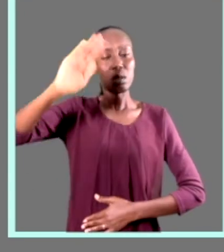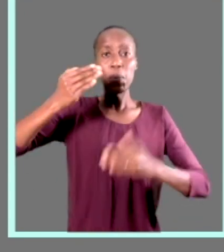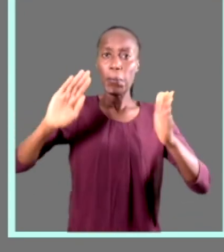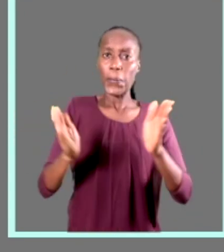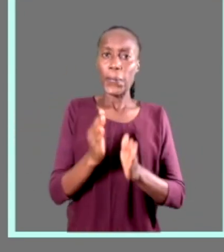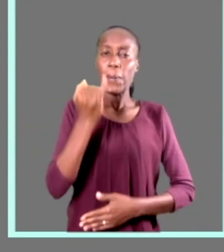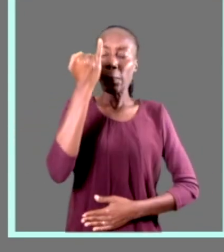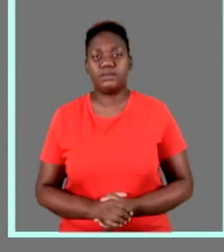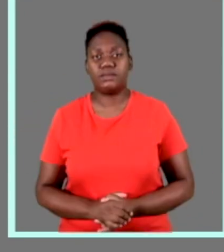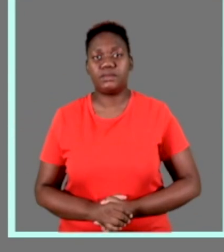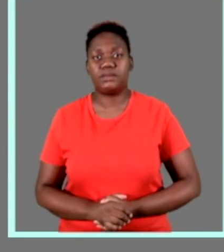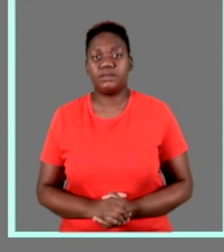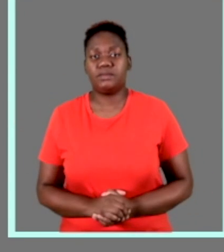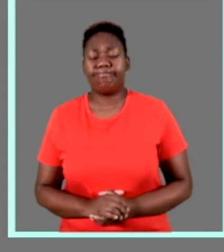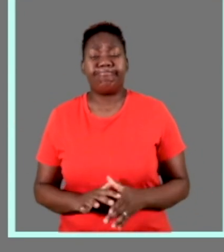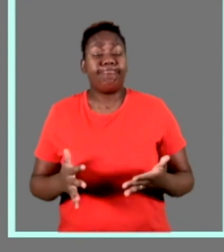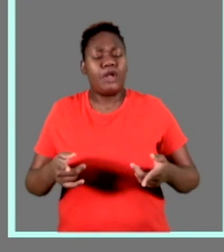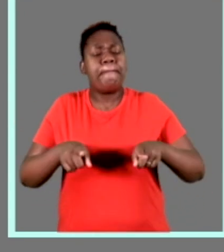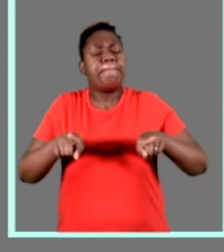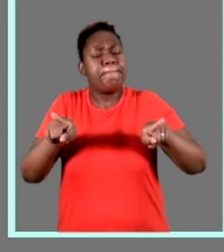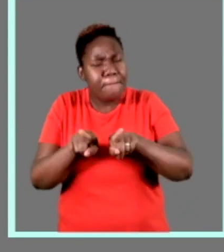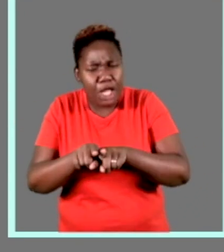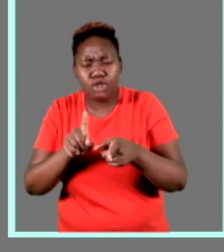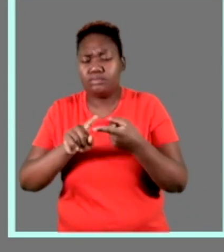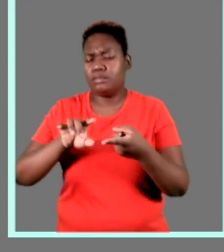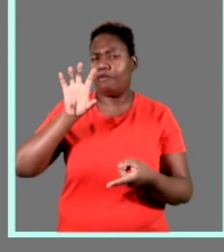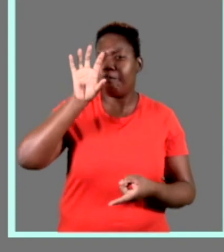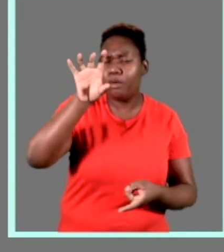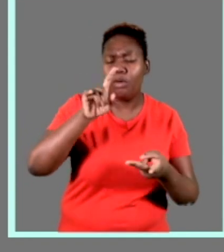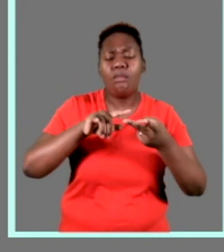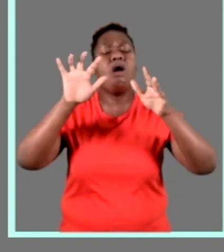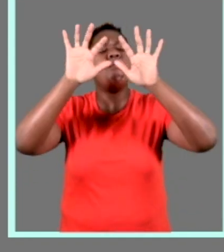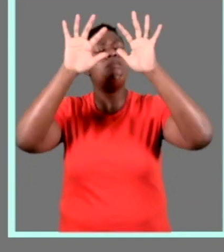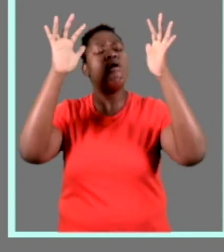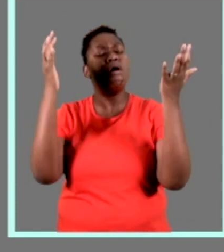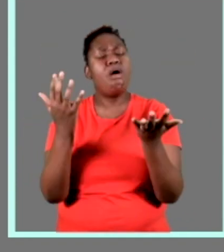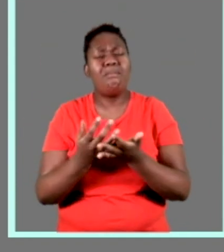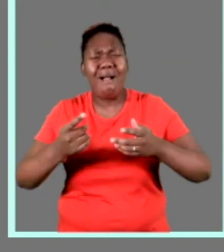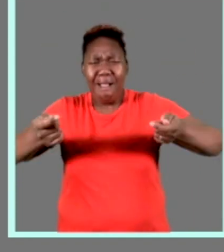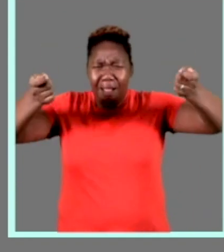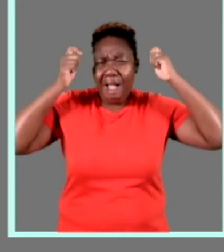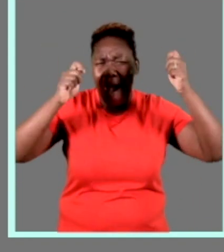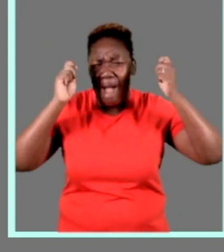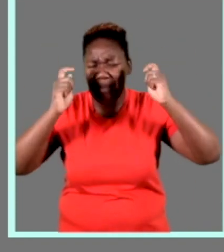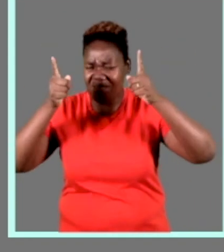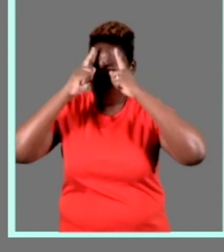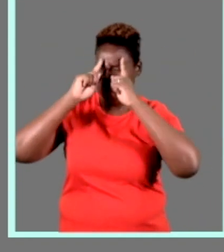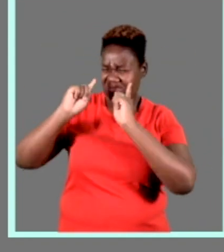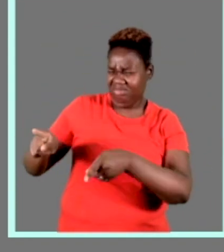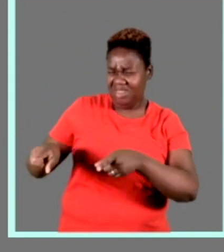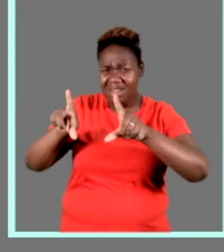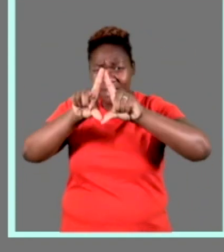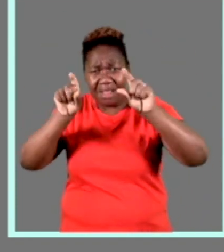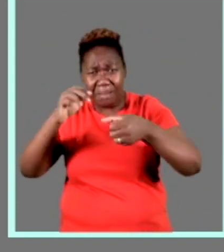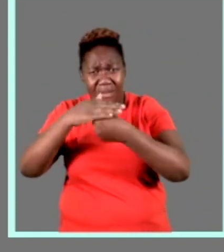da Desnutrição Crônica. A campanha não está alheia à pandemia da Covid-19,